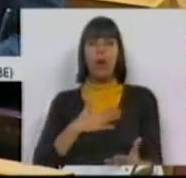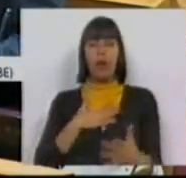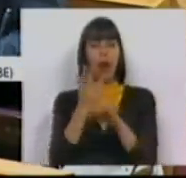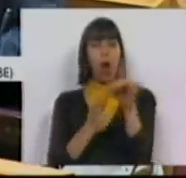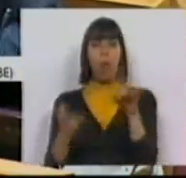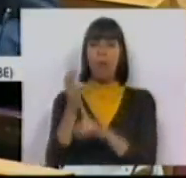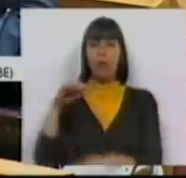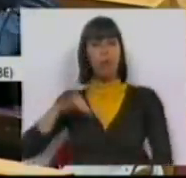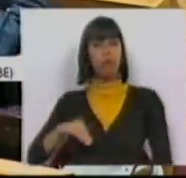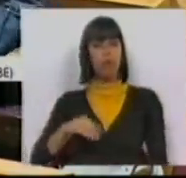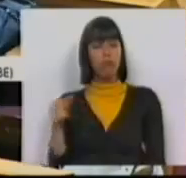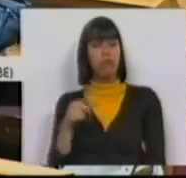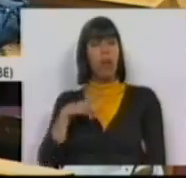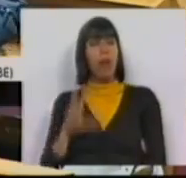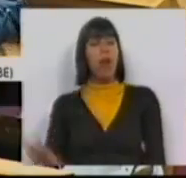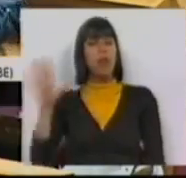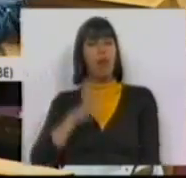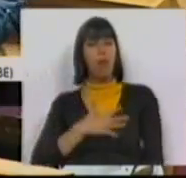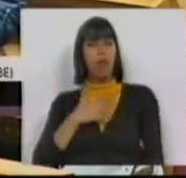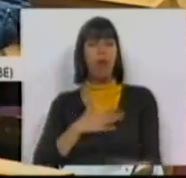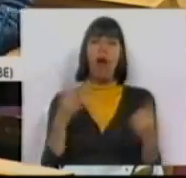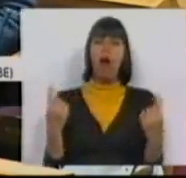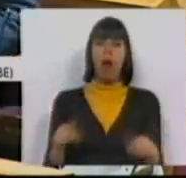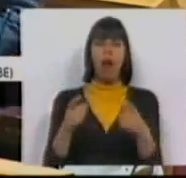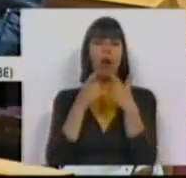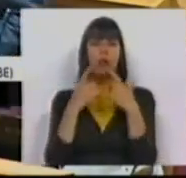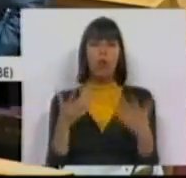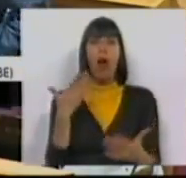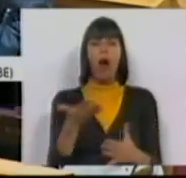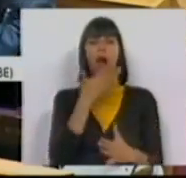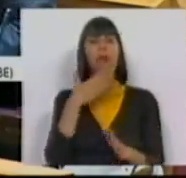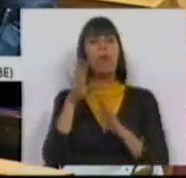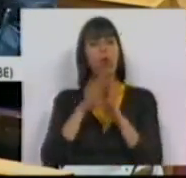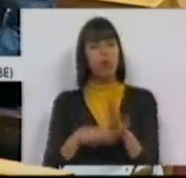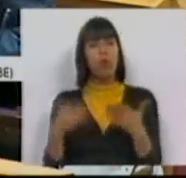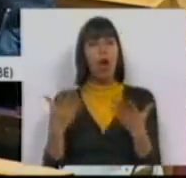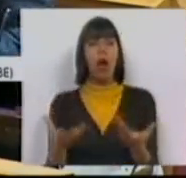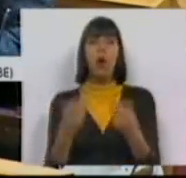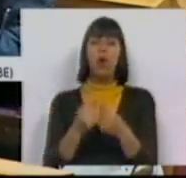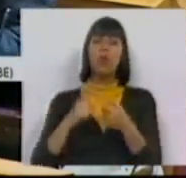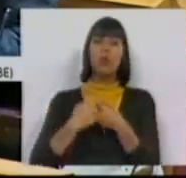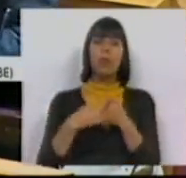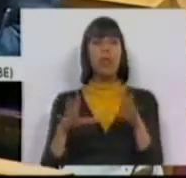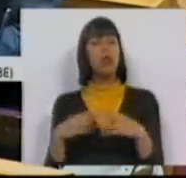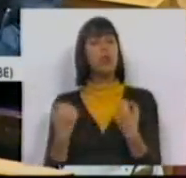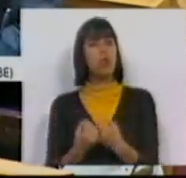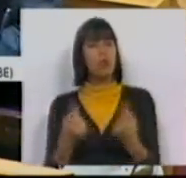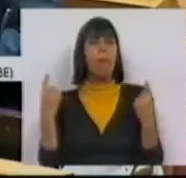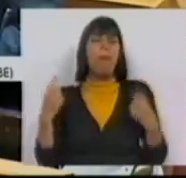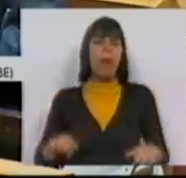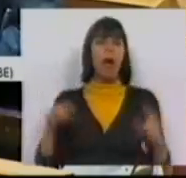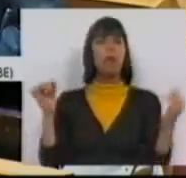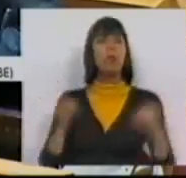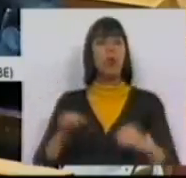aumentar o salário mínimo nacional quando existem todas as condições junto dos parceiros sociais, existe um